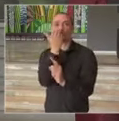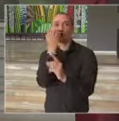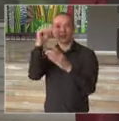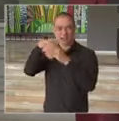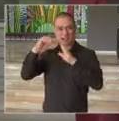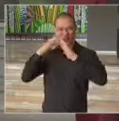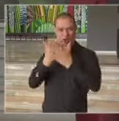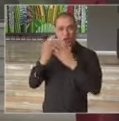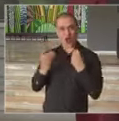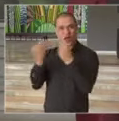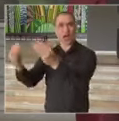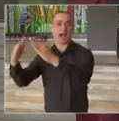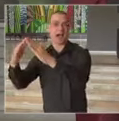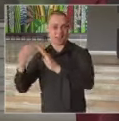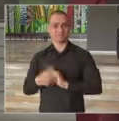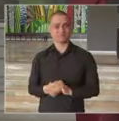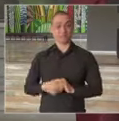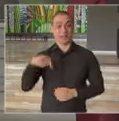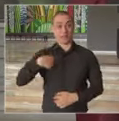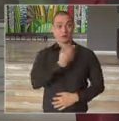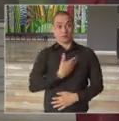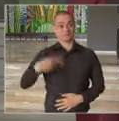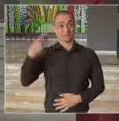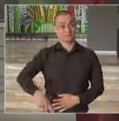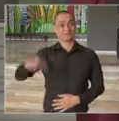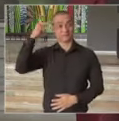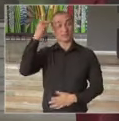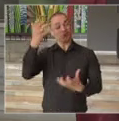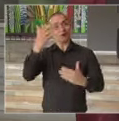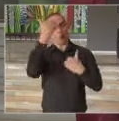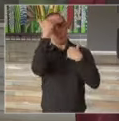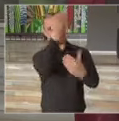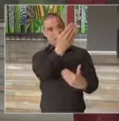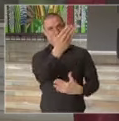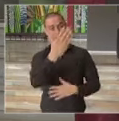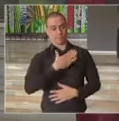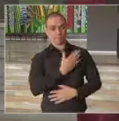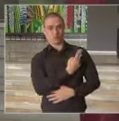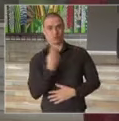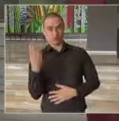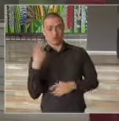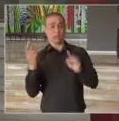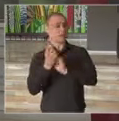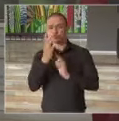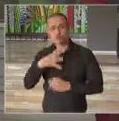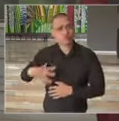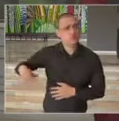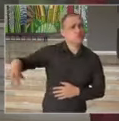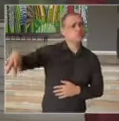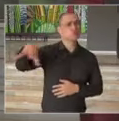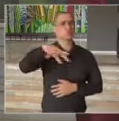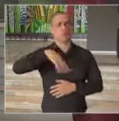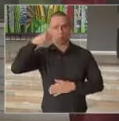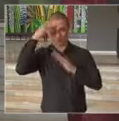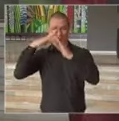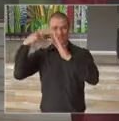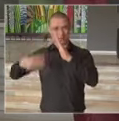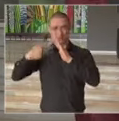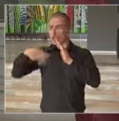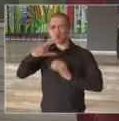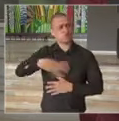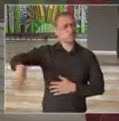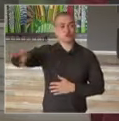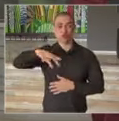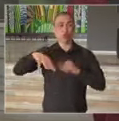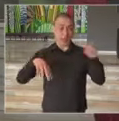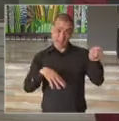Quero, como governador de São Paulo, agradecer em nome de todos, todos os